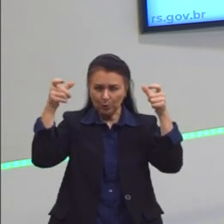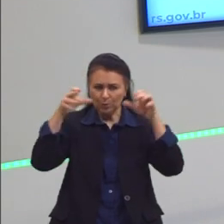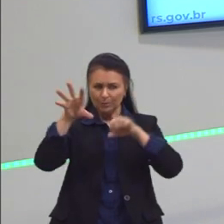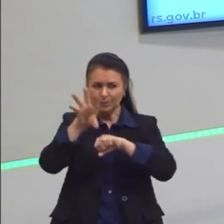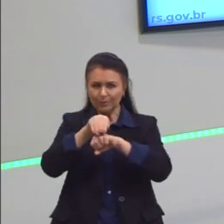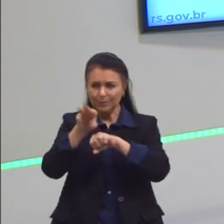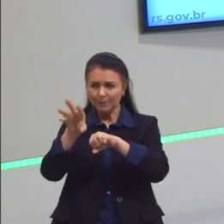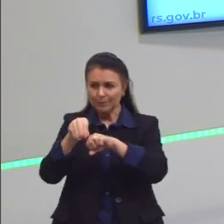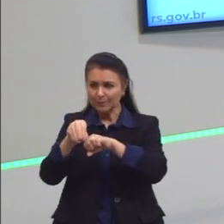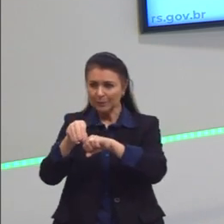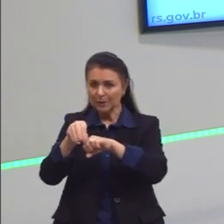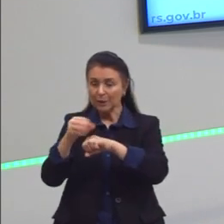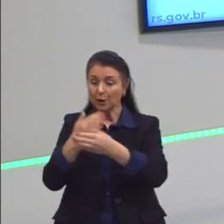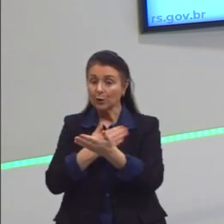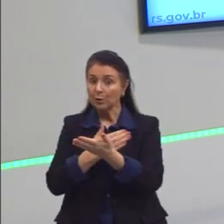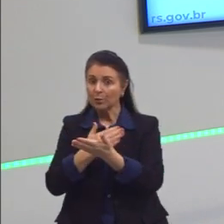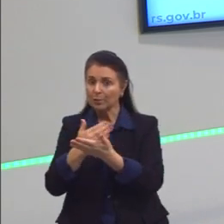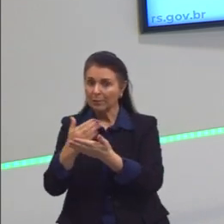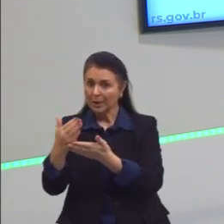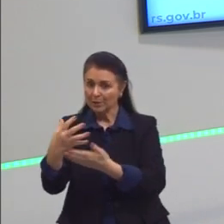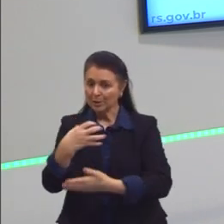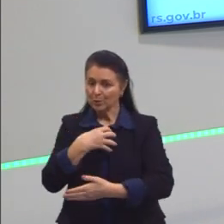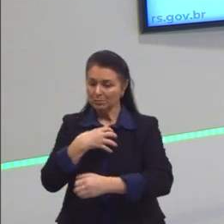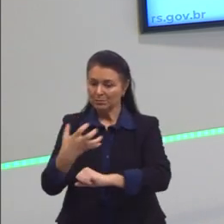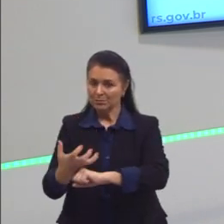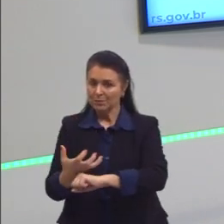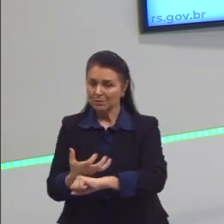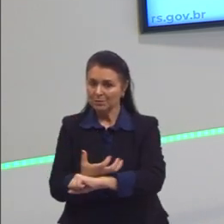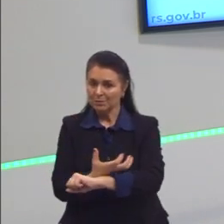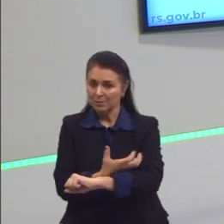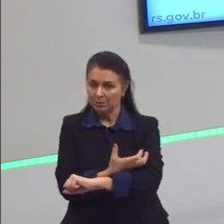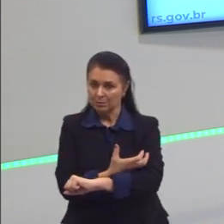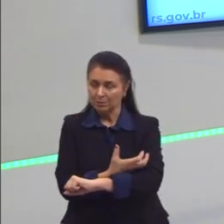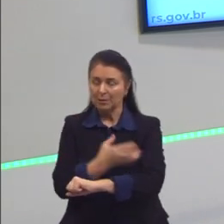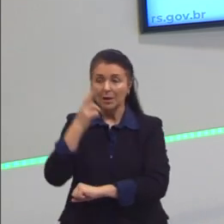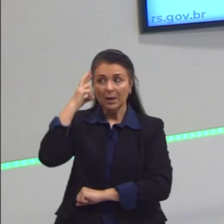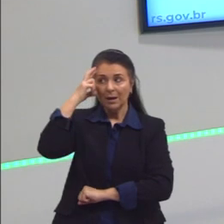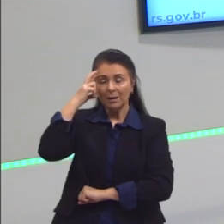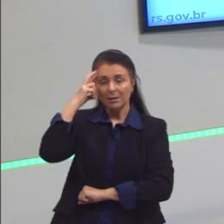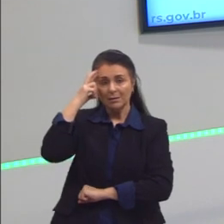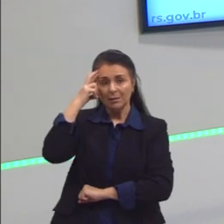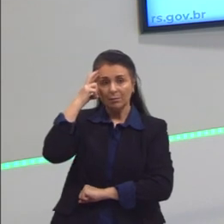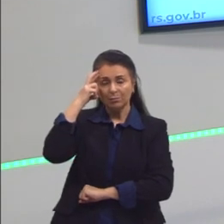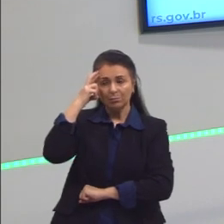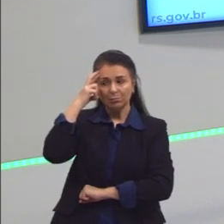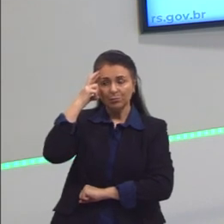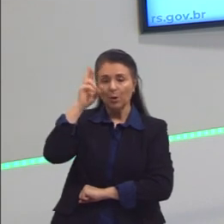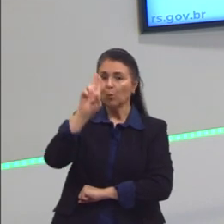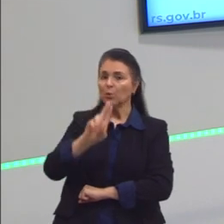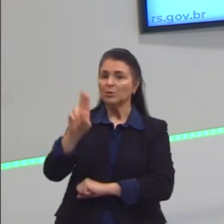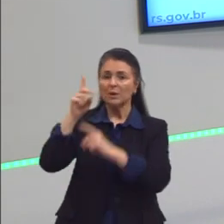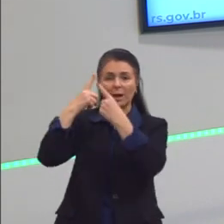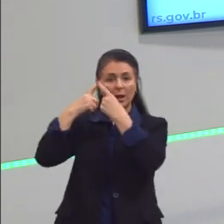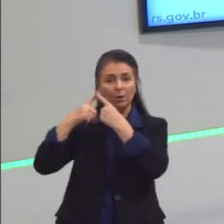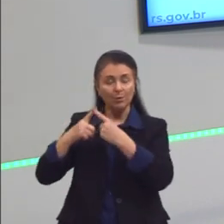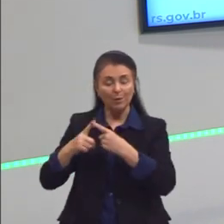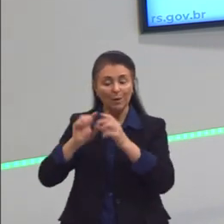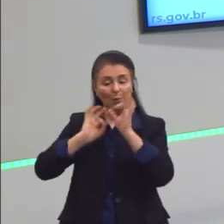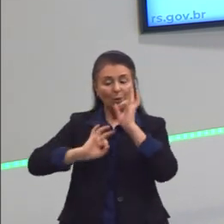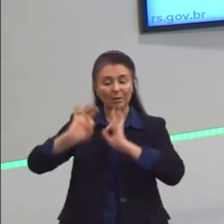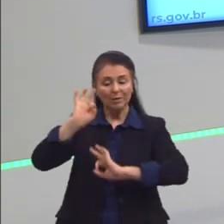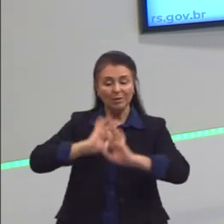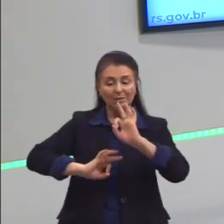Então, conhecimentos, nós adquirimos os conhecimentos pelos sentidos e a razão, pela lógica, ordena os conhecimentos.